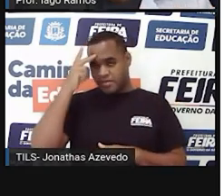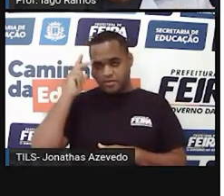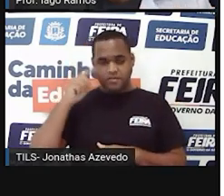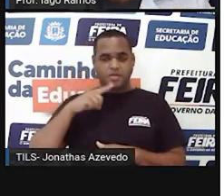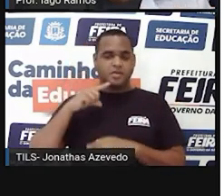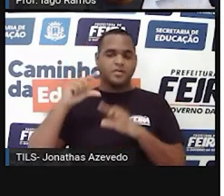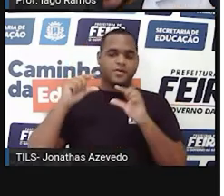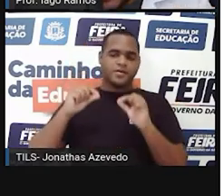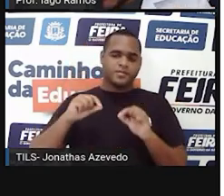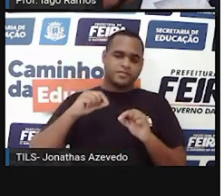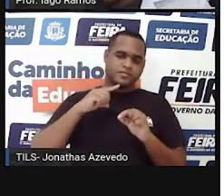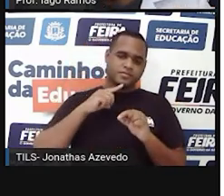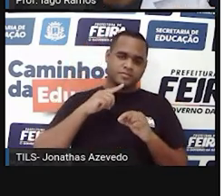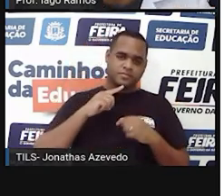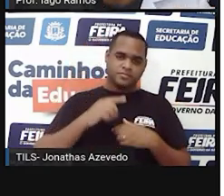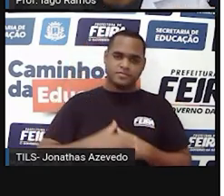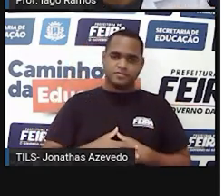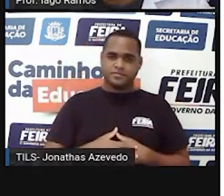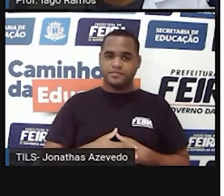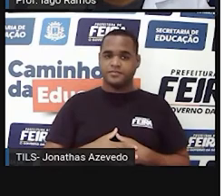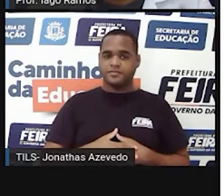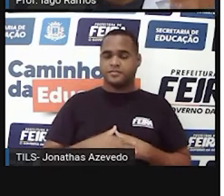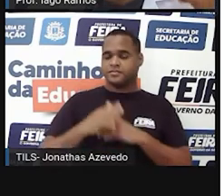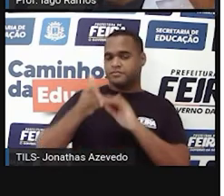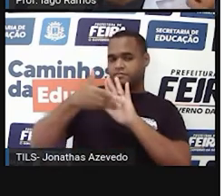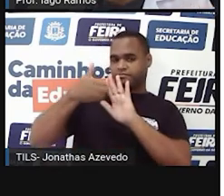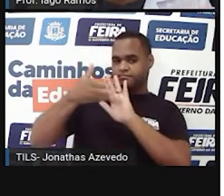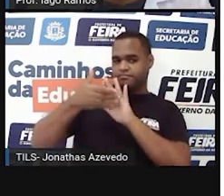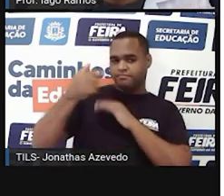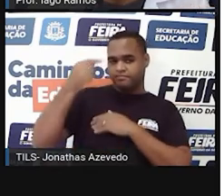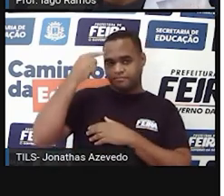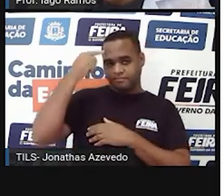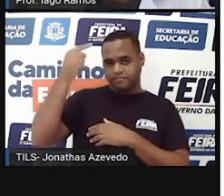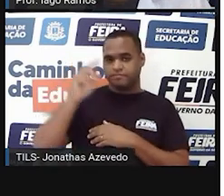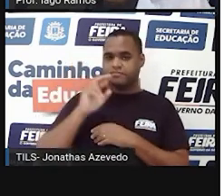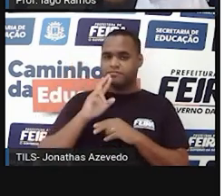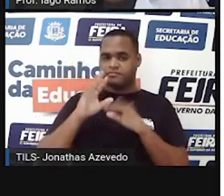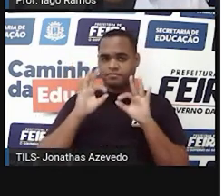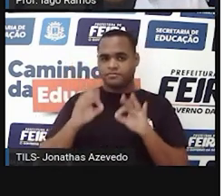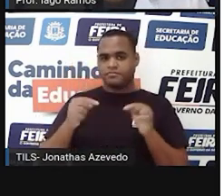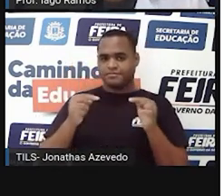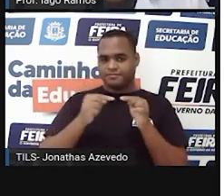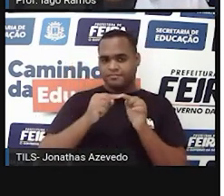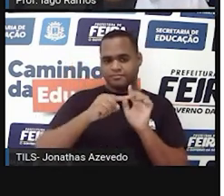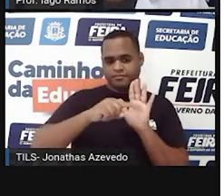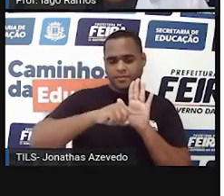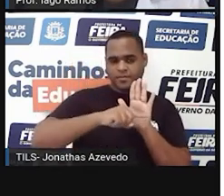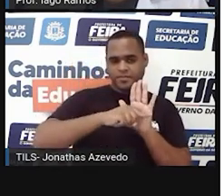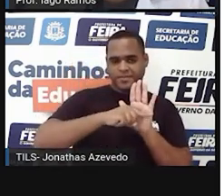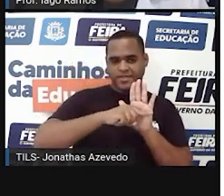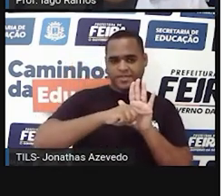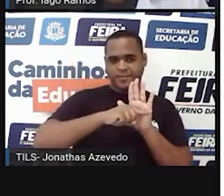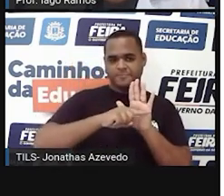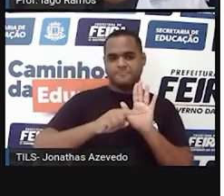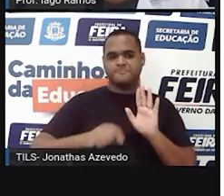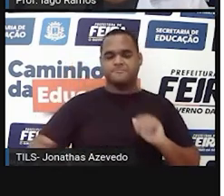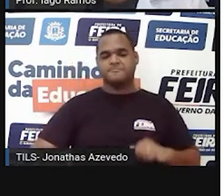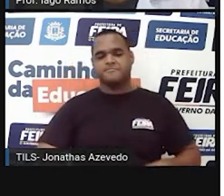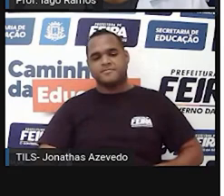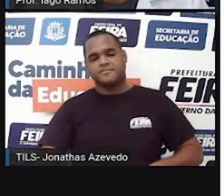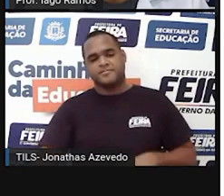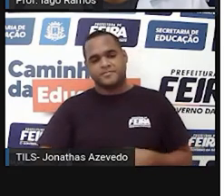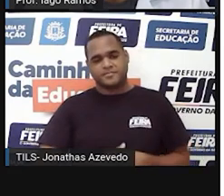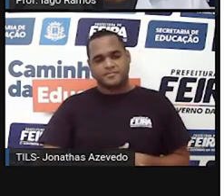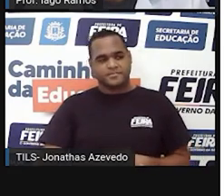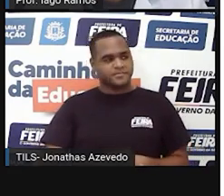E retirar, dá ideia para a gente, de uma operação, que é chamada operação de subtração,